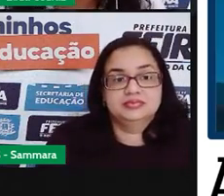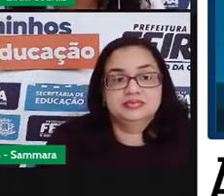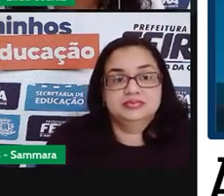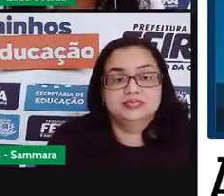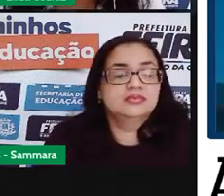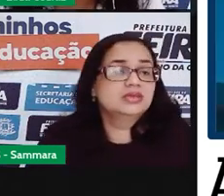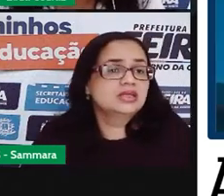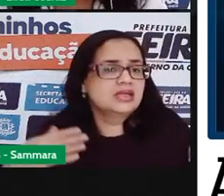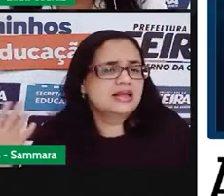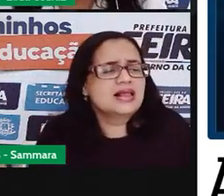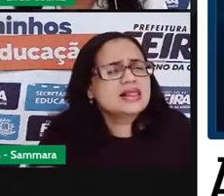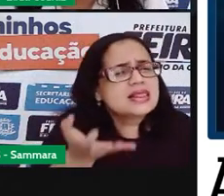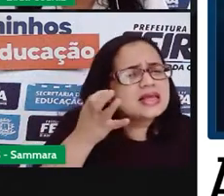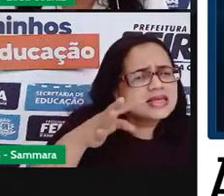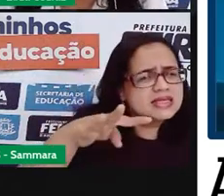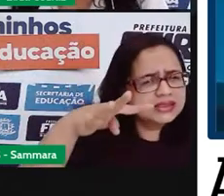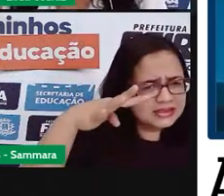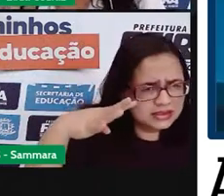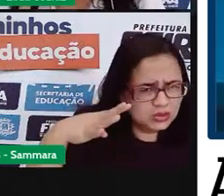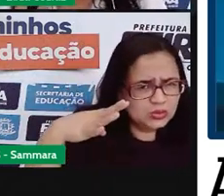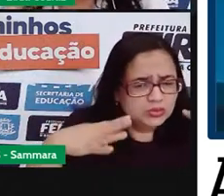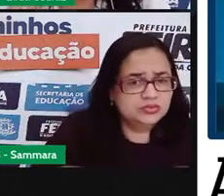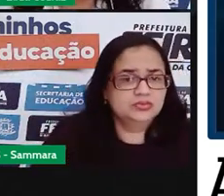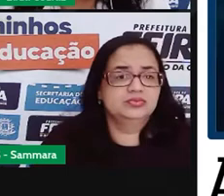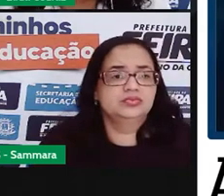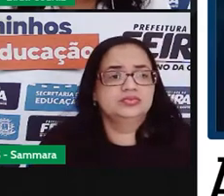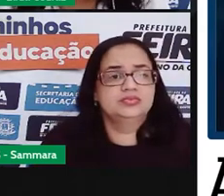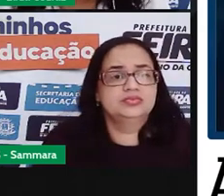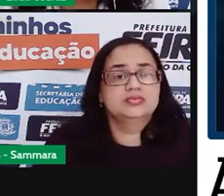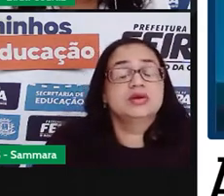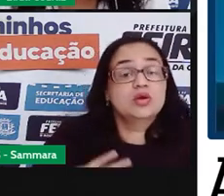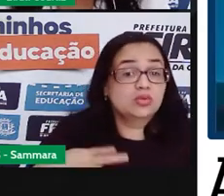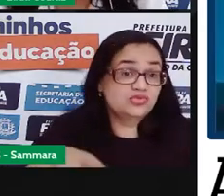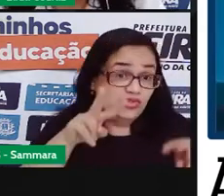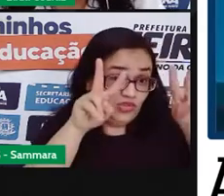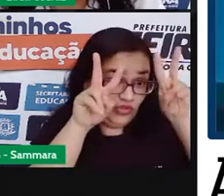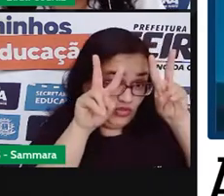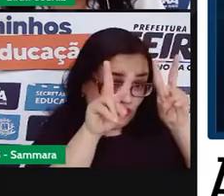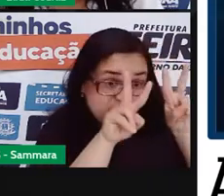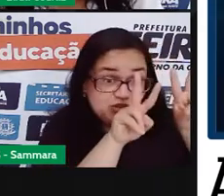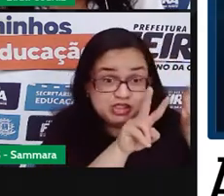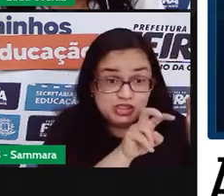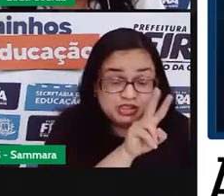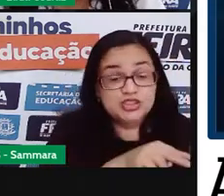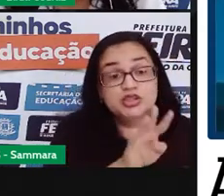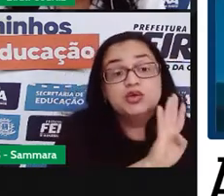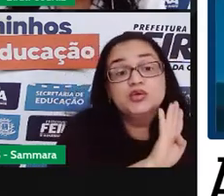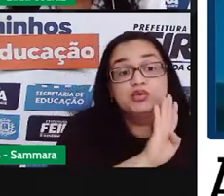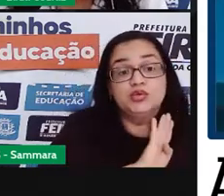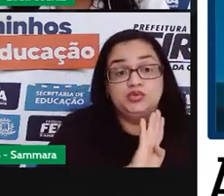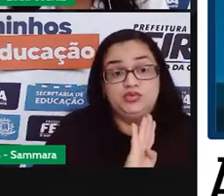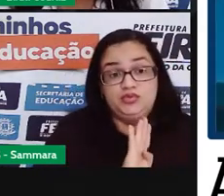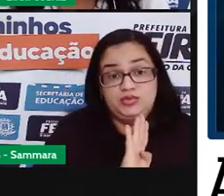E eu quero chamar a sua atenção para o título do filme.